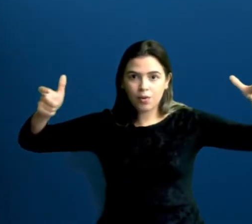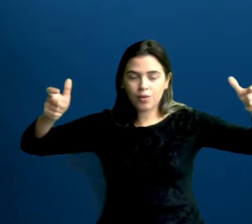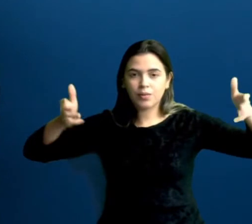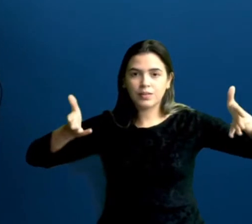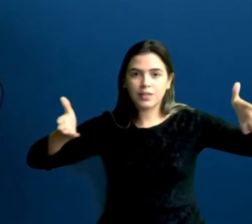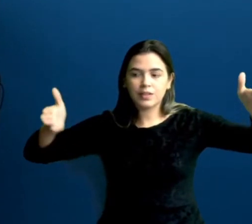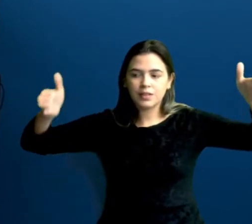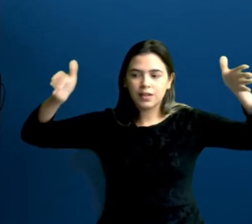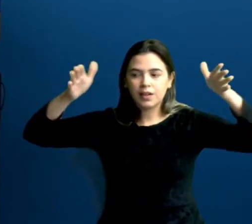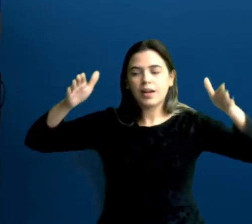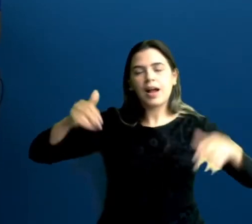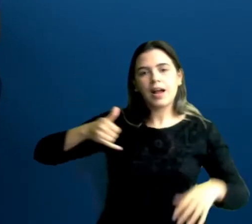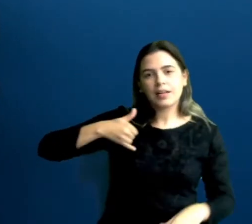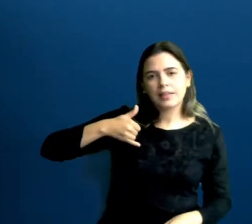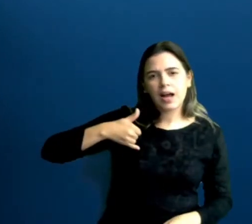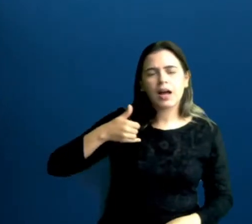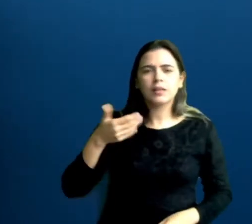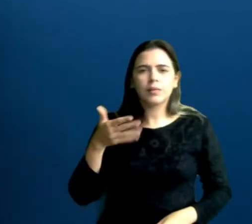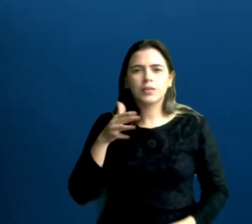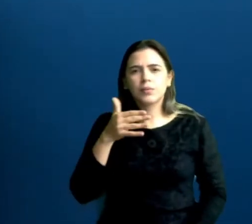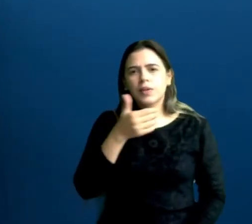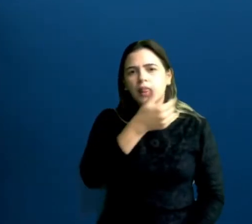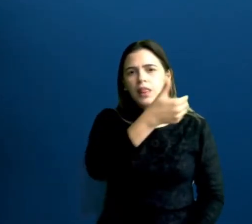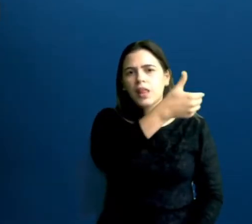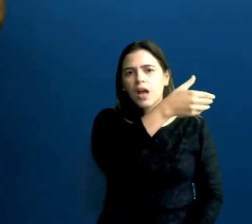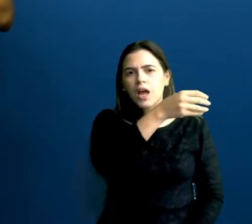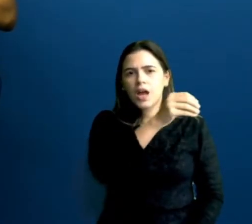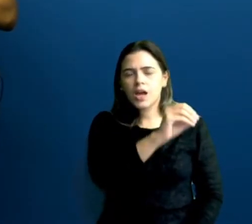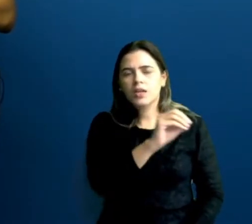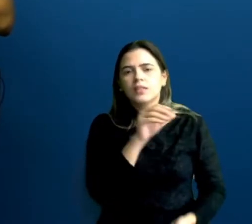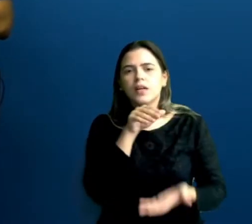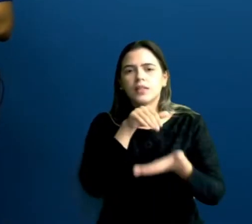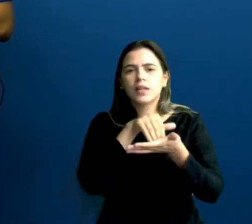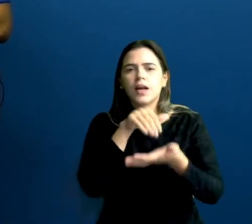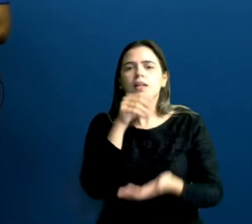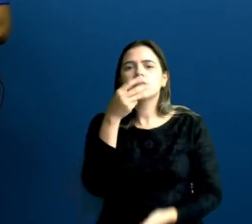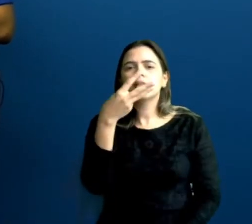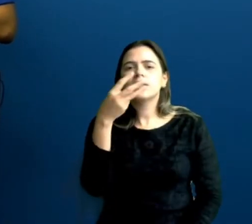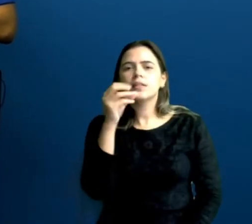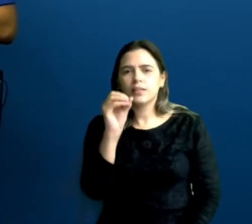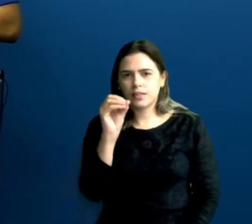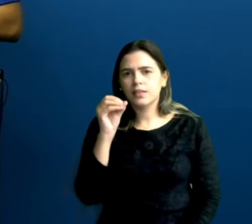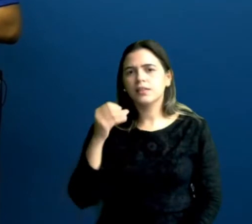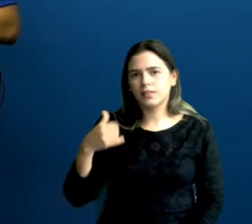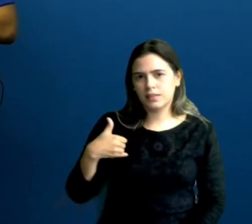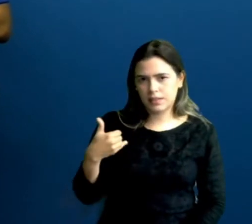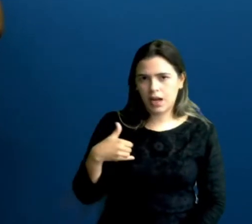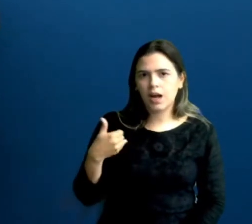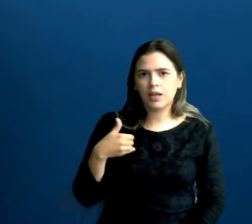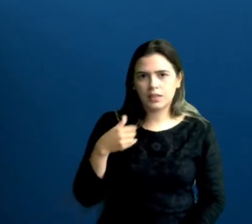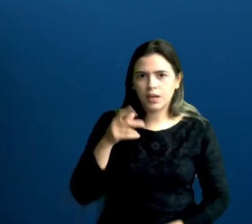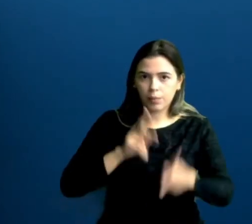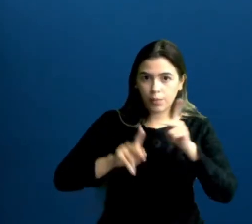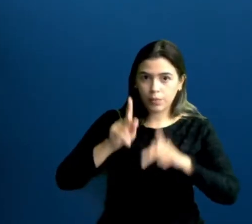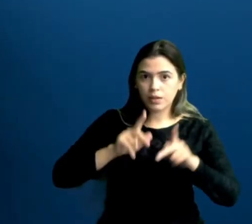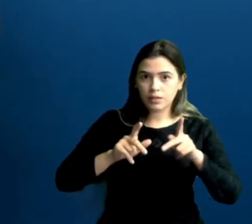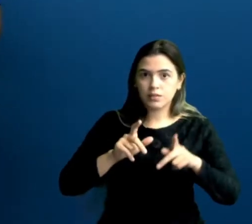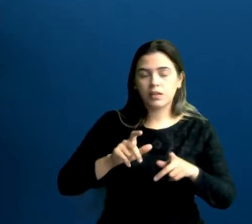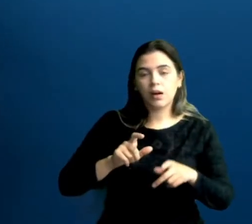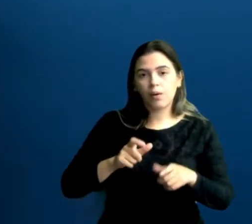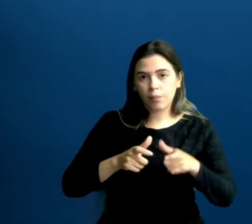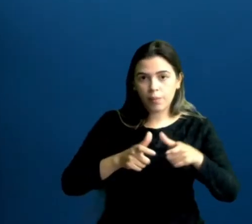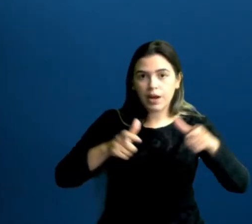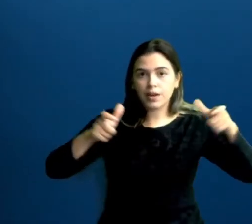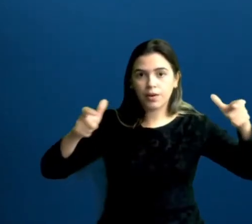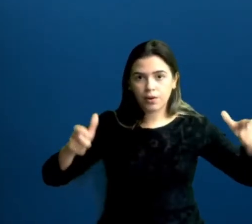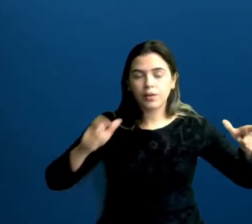ali, pra idade, a gente vê que é de 10 até 30 anos, né? Essa população maior, tanto para os homens quanto